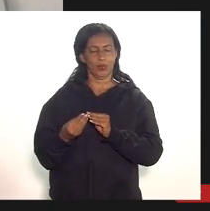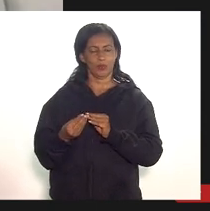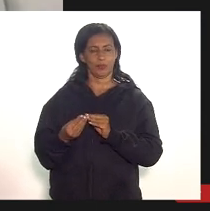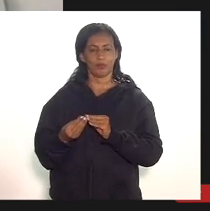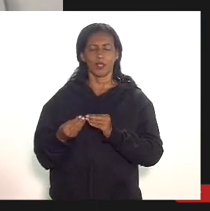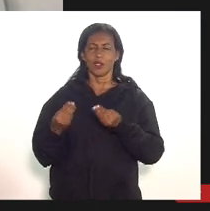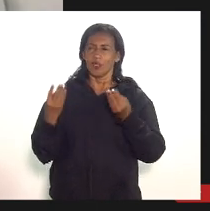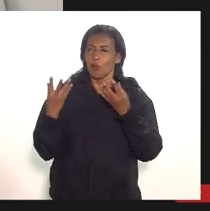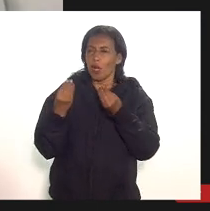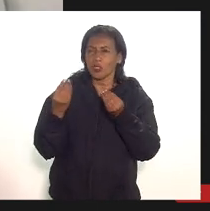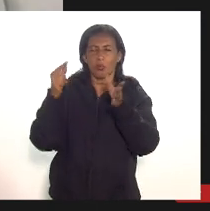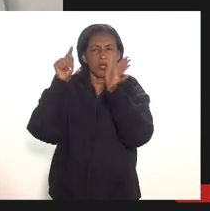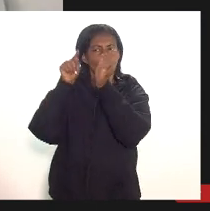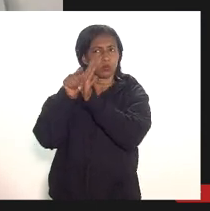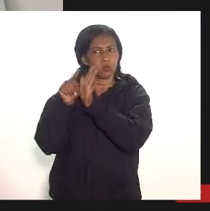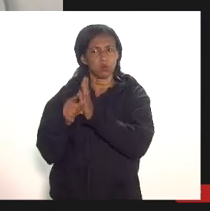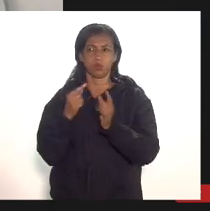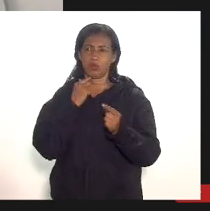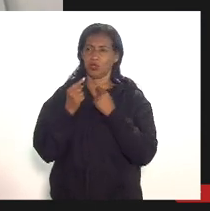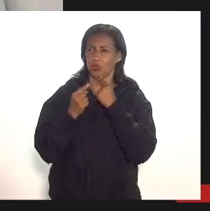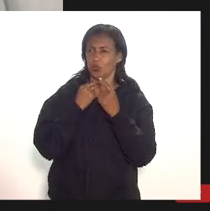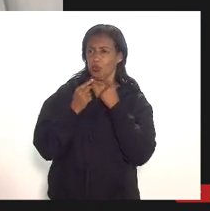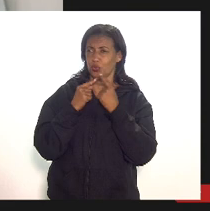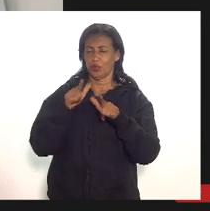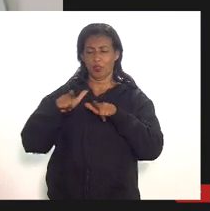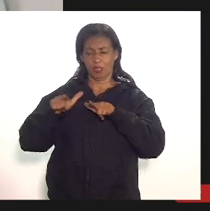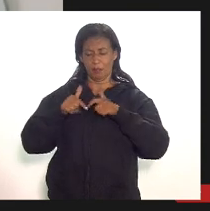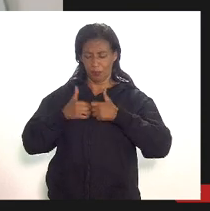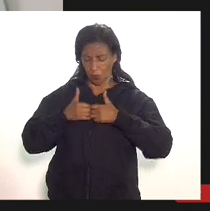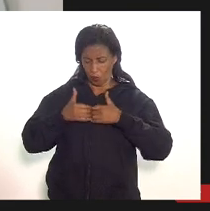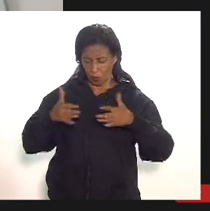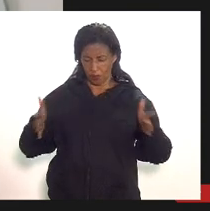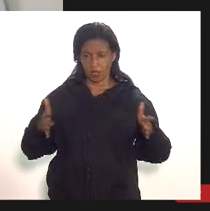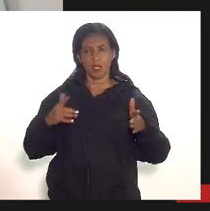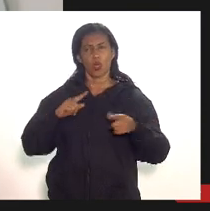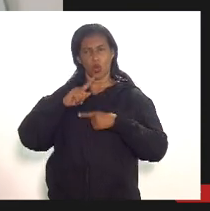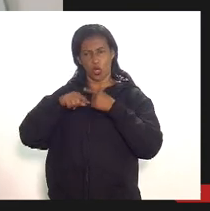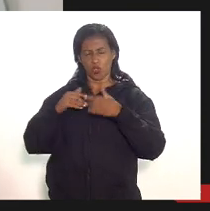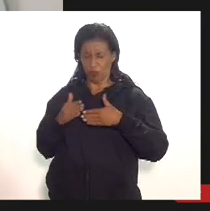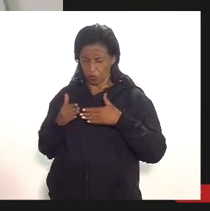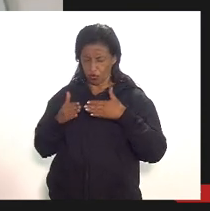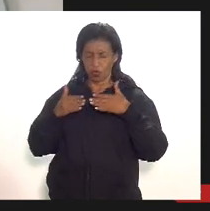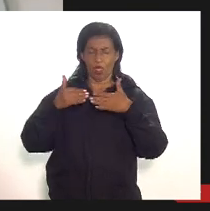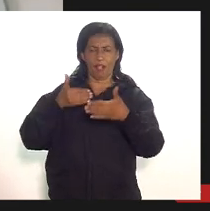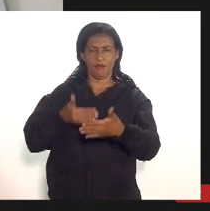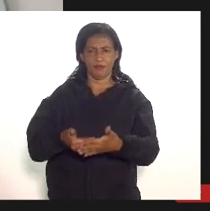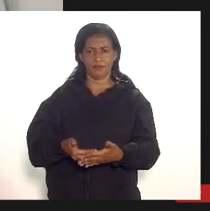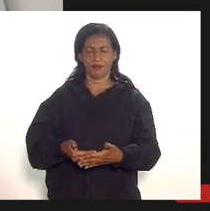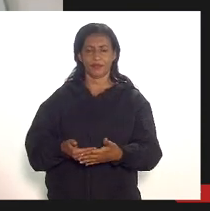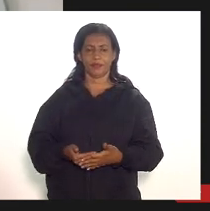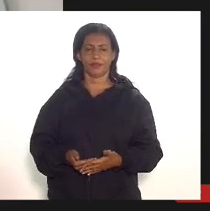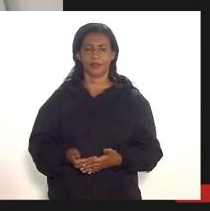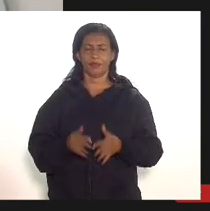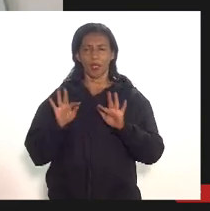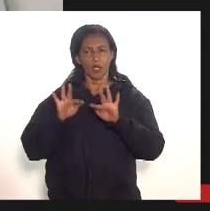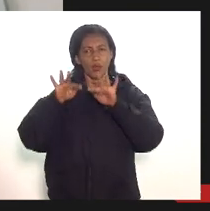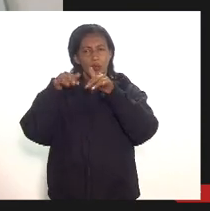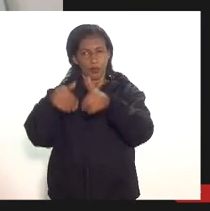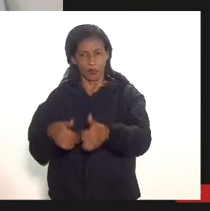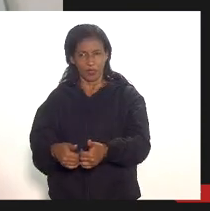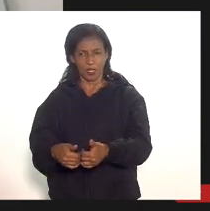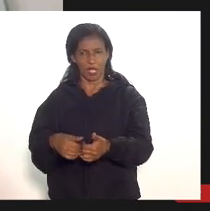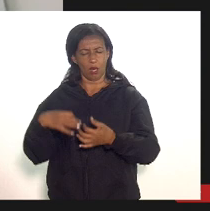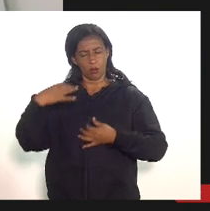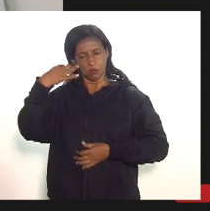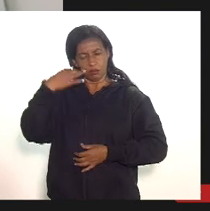são muitos os questionamentos o trabalho tá só começando nós vamos avançar eu acho que ao final com toda